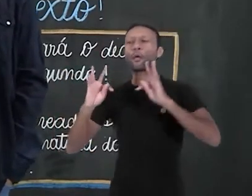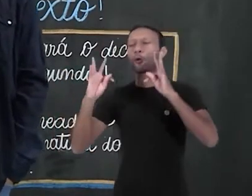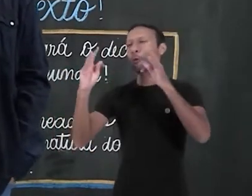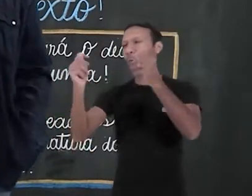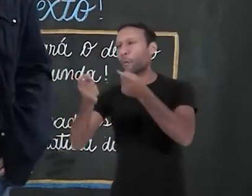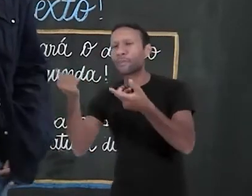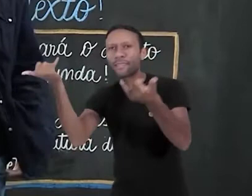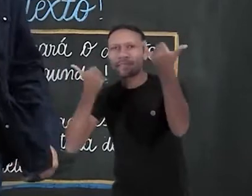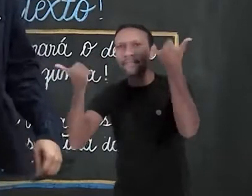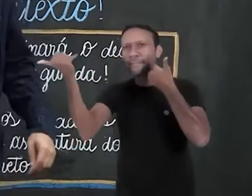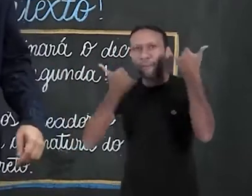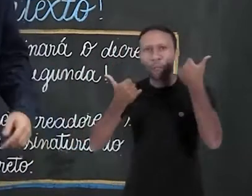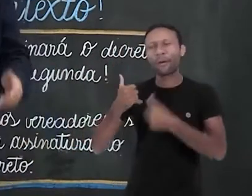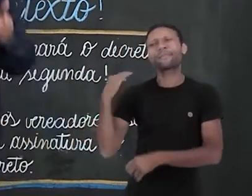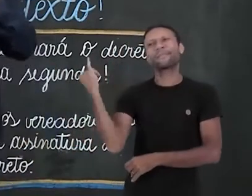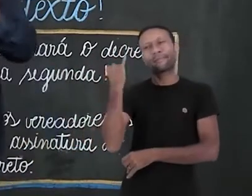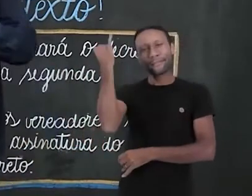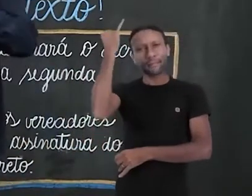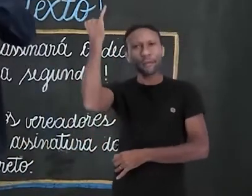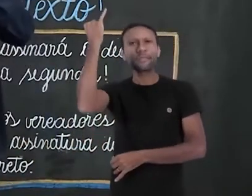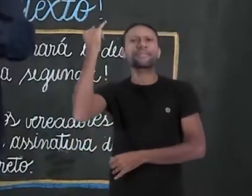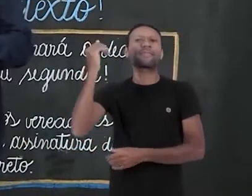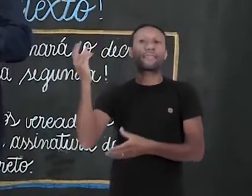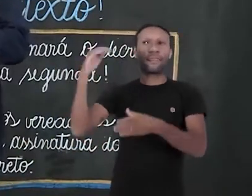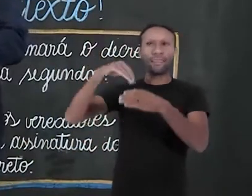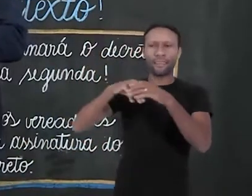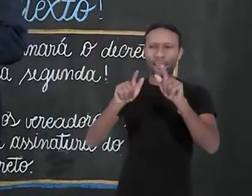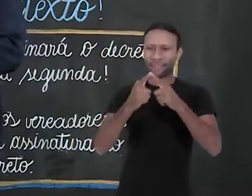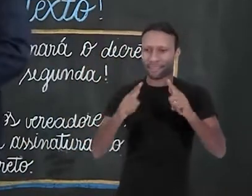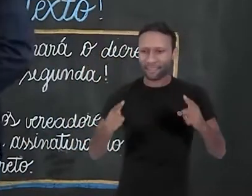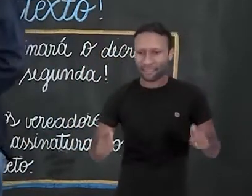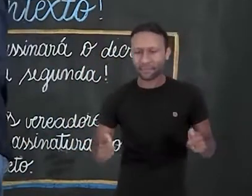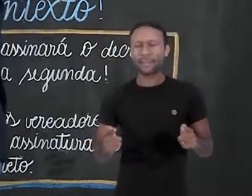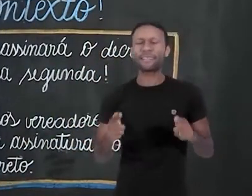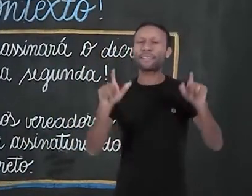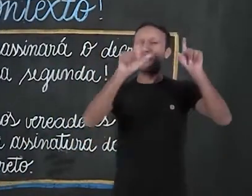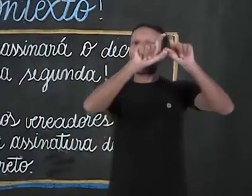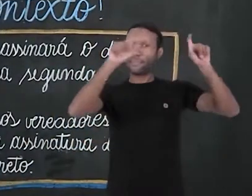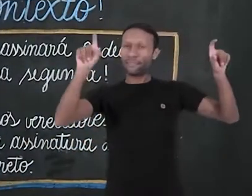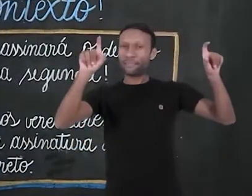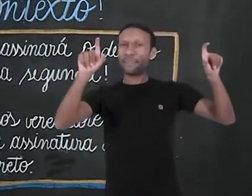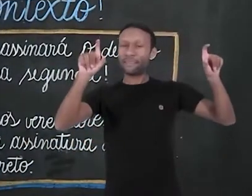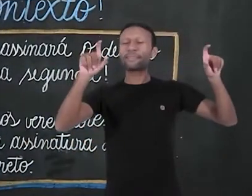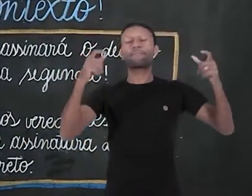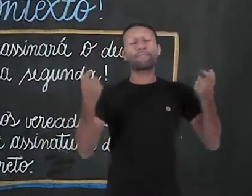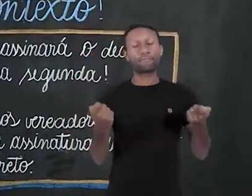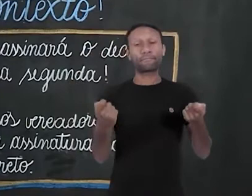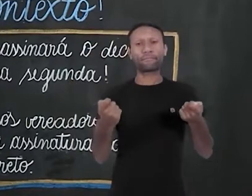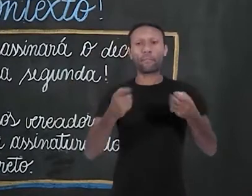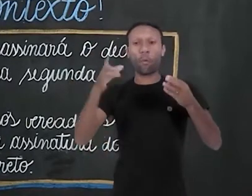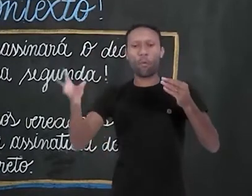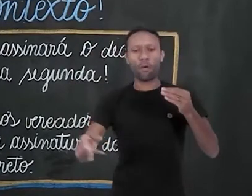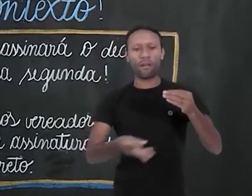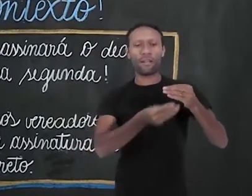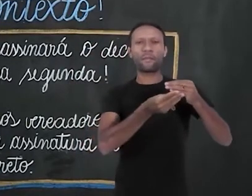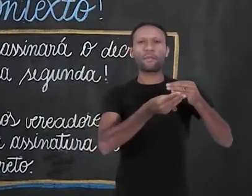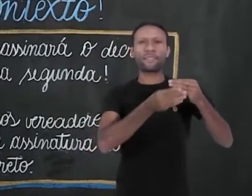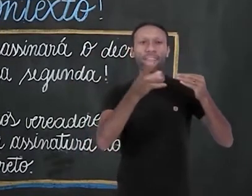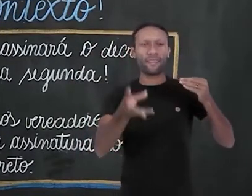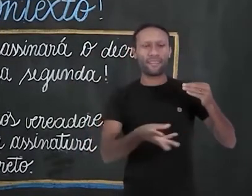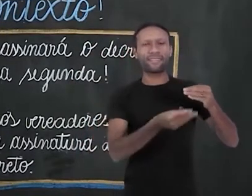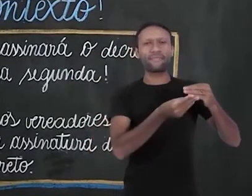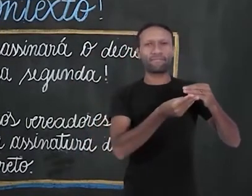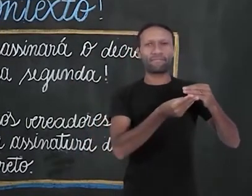também desempenham funções sintáticas, funções gramaticais dentro dessa oração, servem apenas para complementar o núcleo.